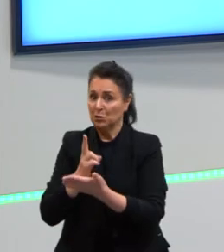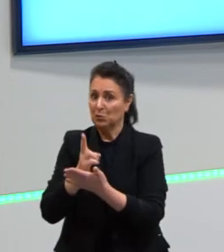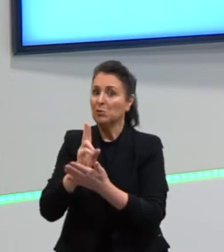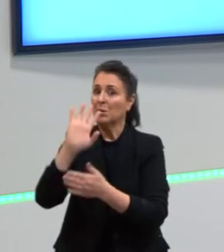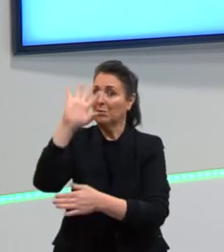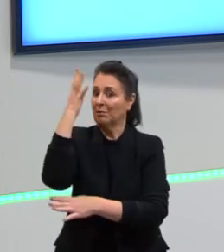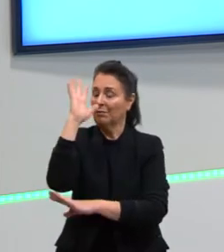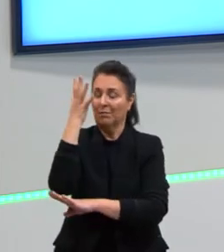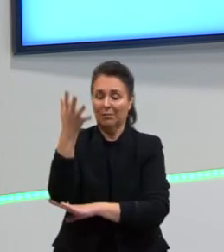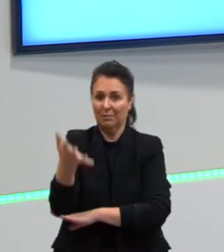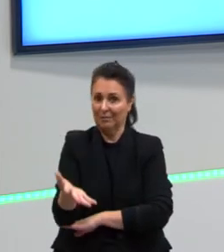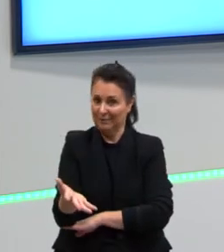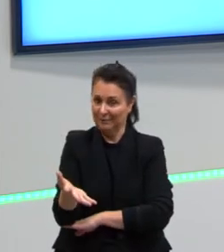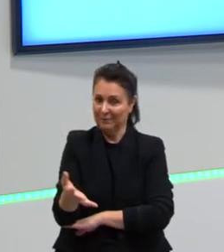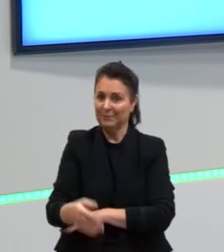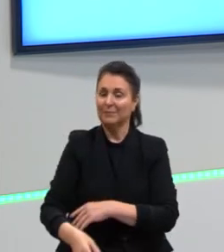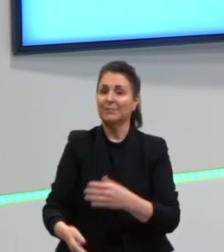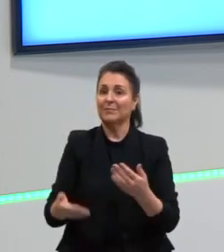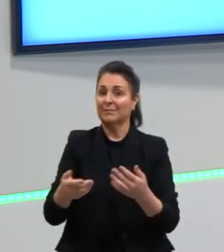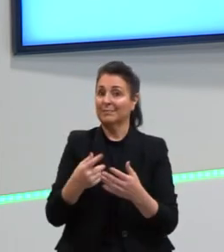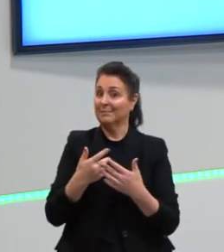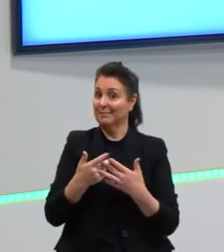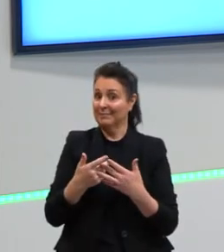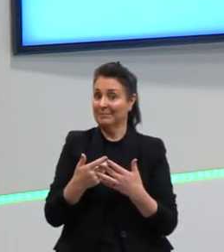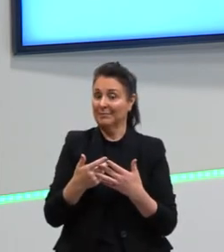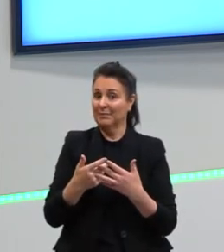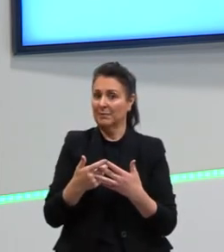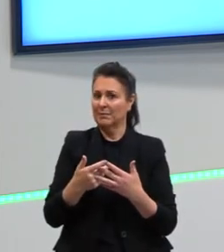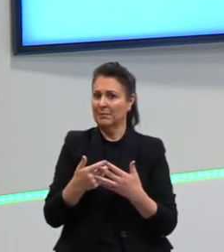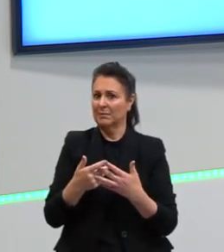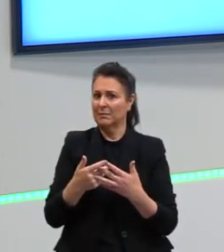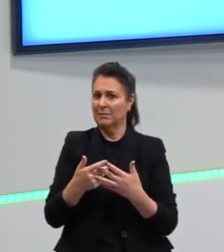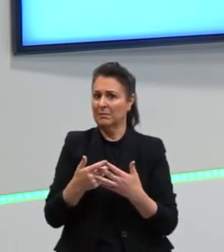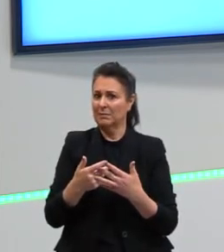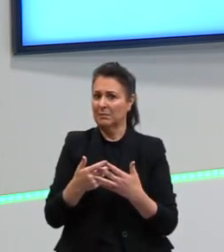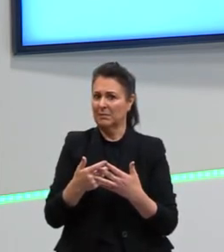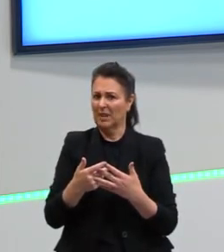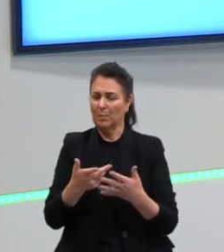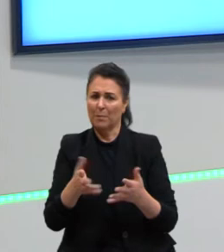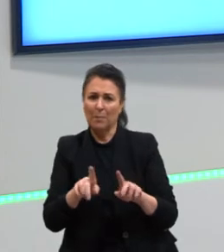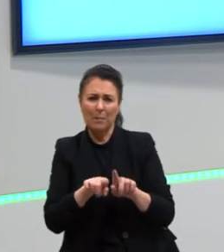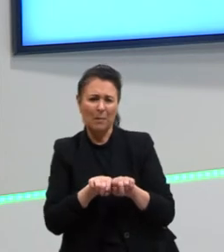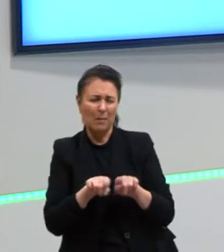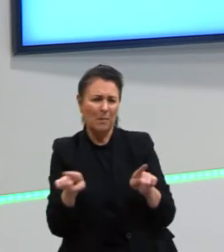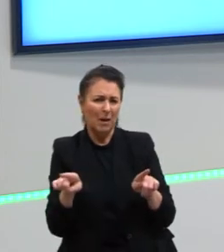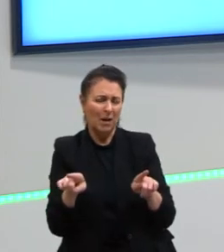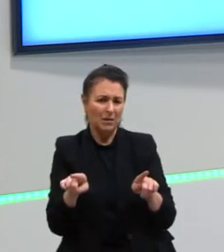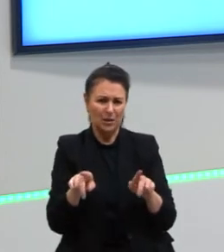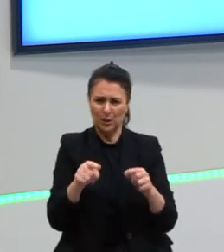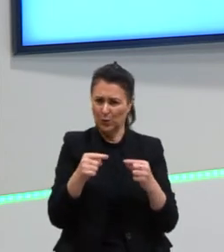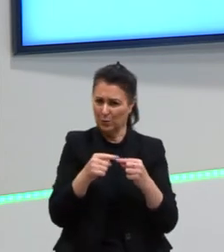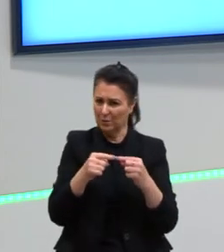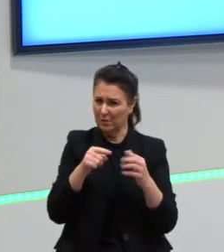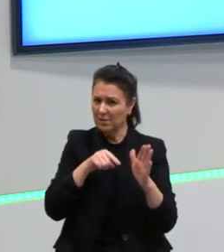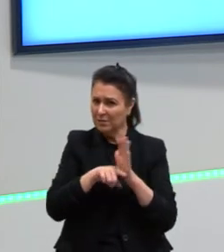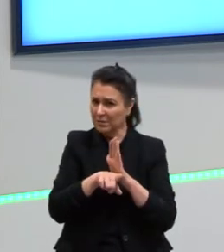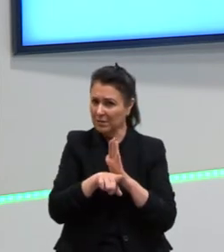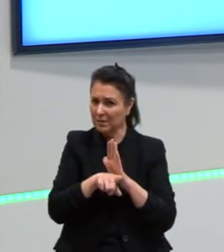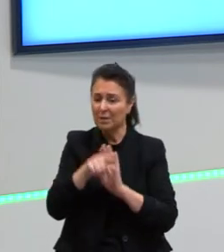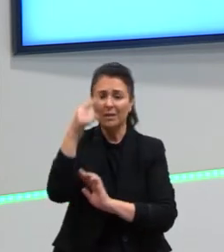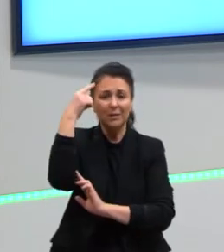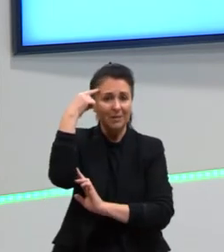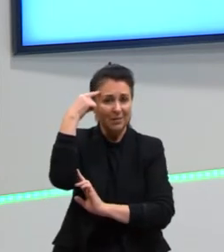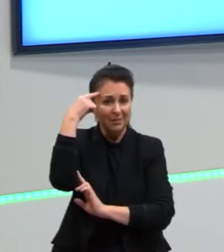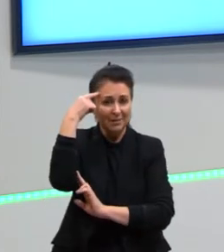intacta. De preferência, né? Mas será que está de acordo com a ideia da questão? Vamos pensando.